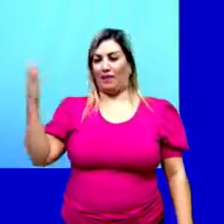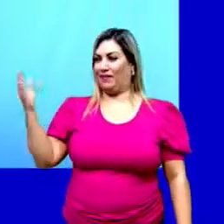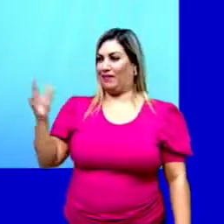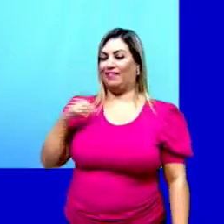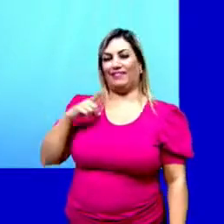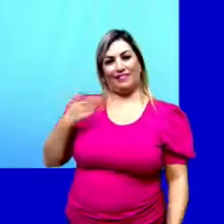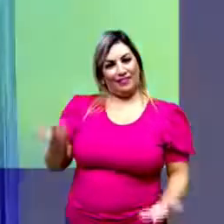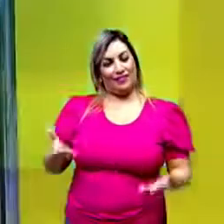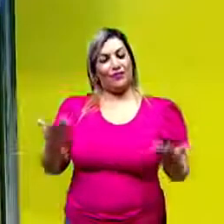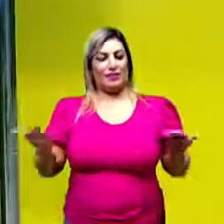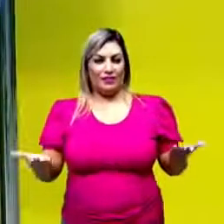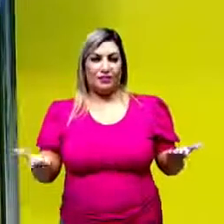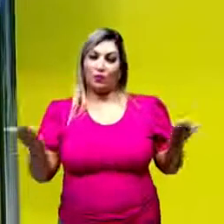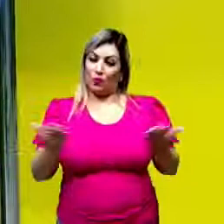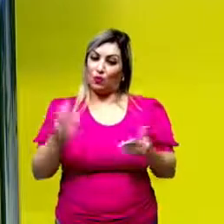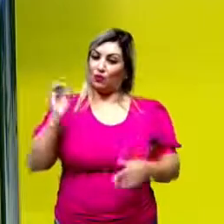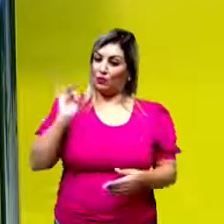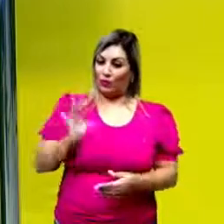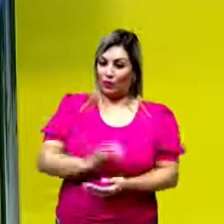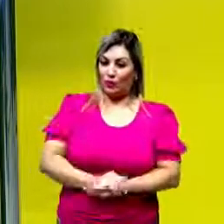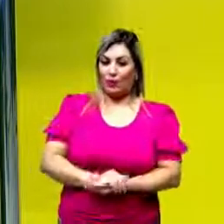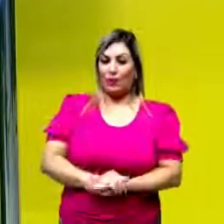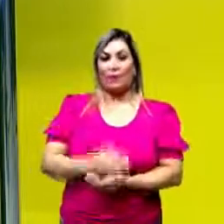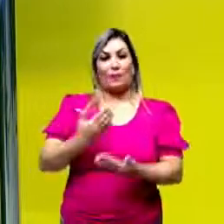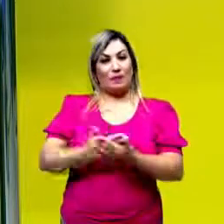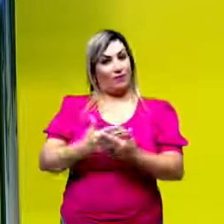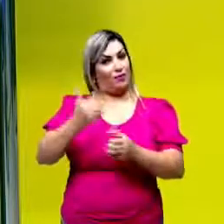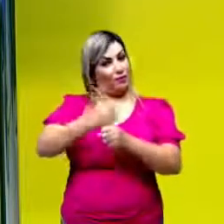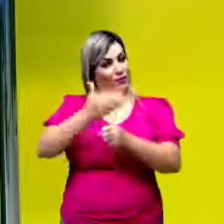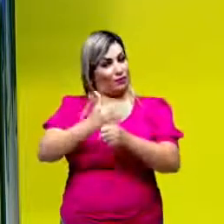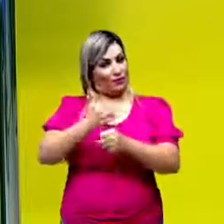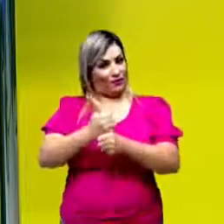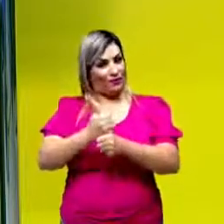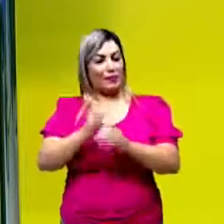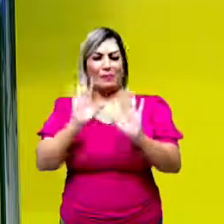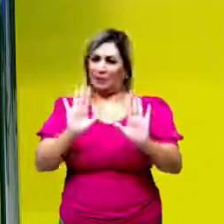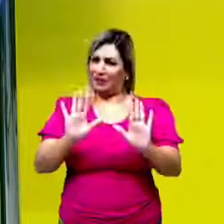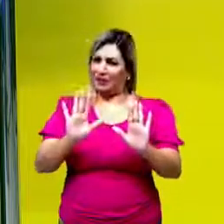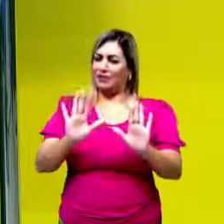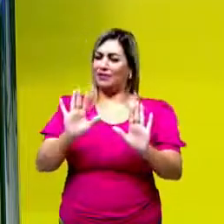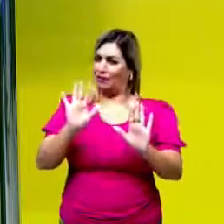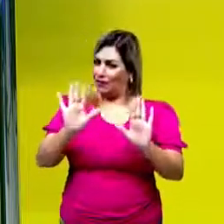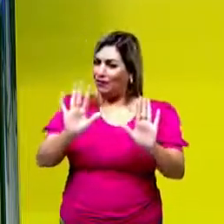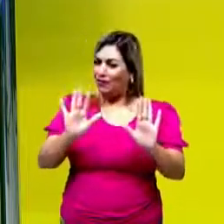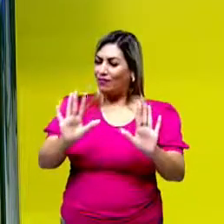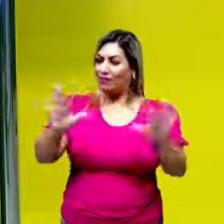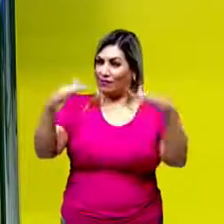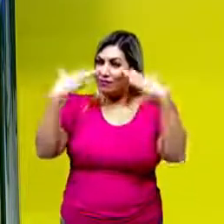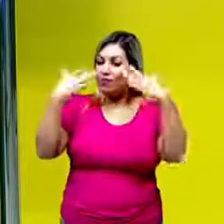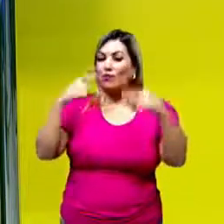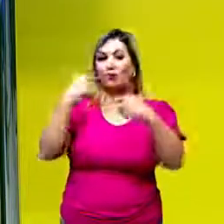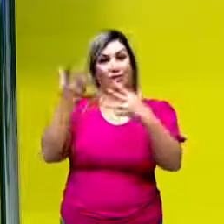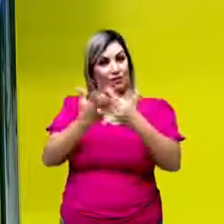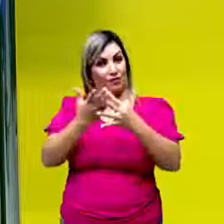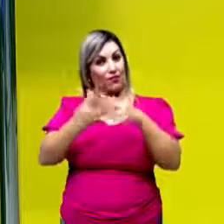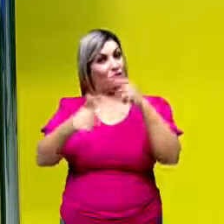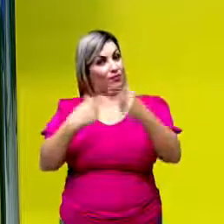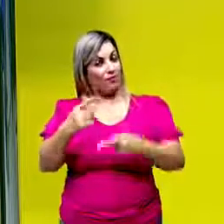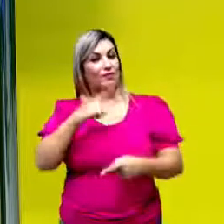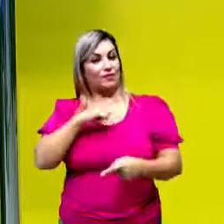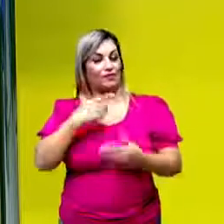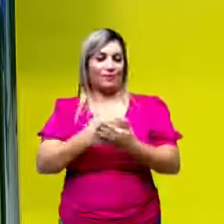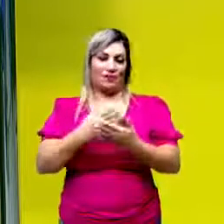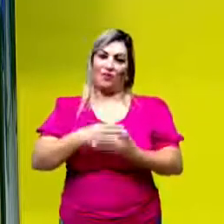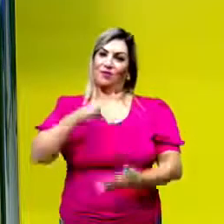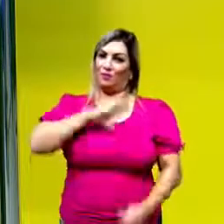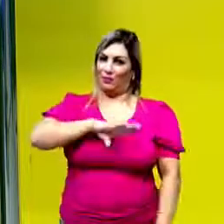Então, pessoal, por hoje é só para essa aula de Biologia. Mas não saiam daí, pois após o intervalo,